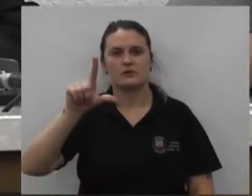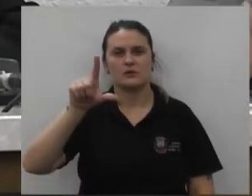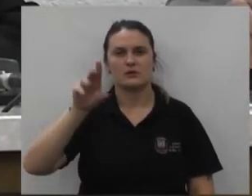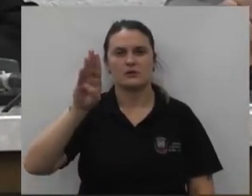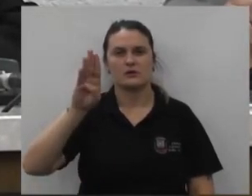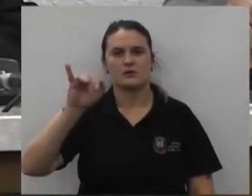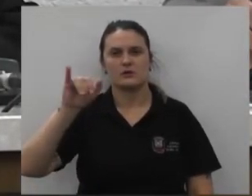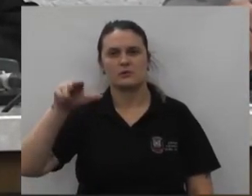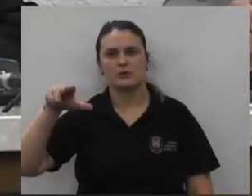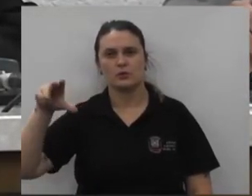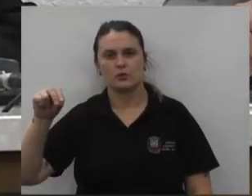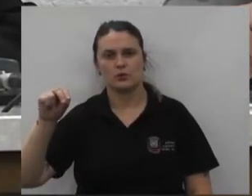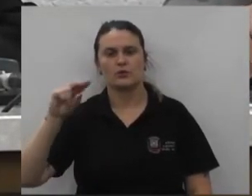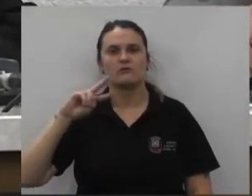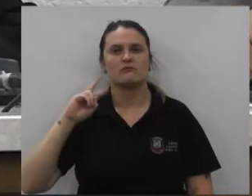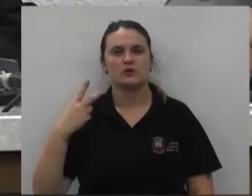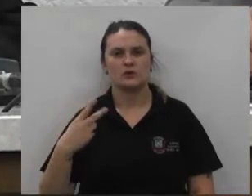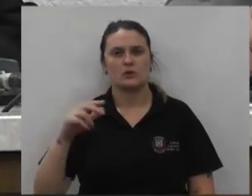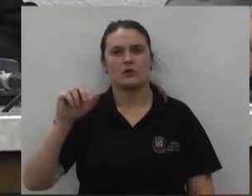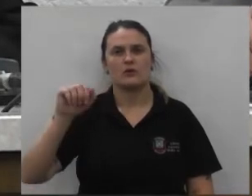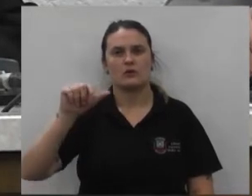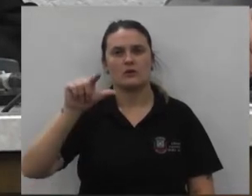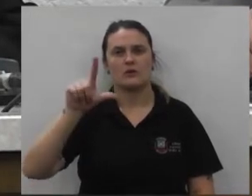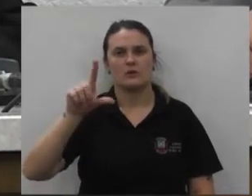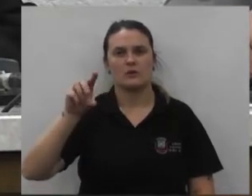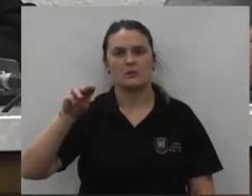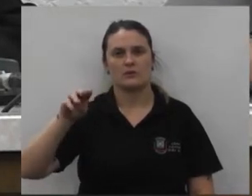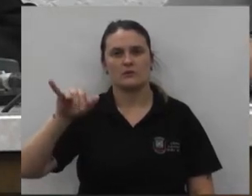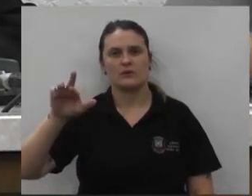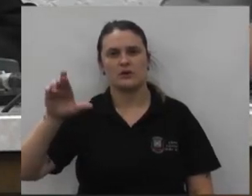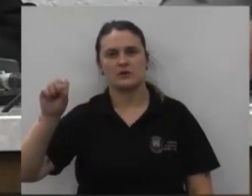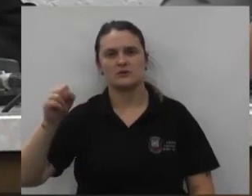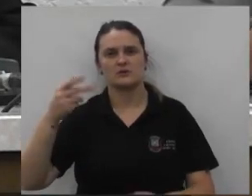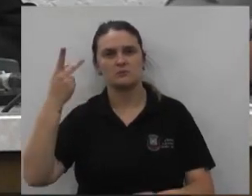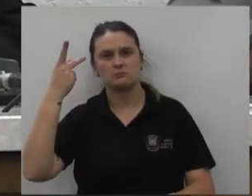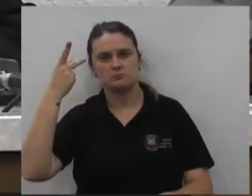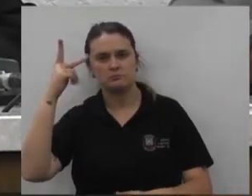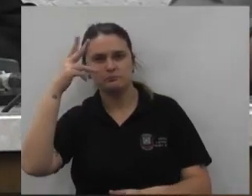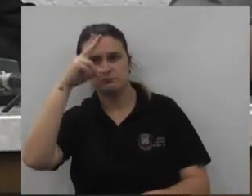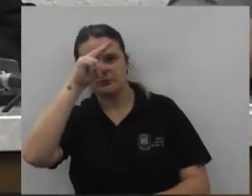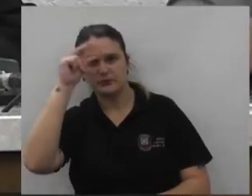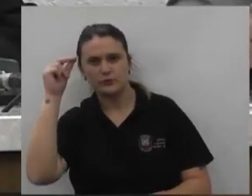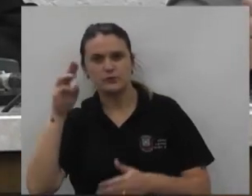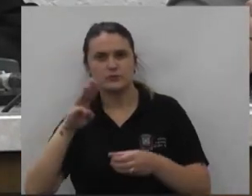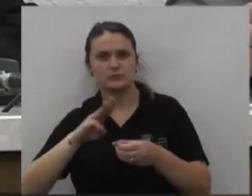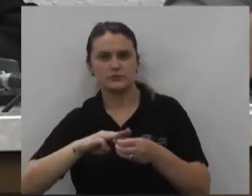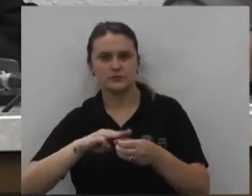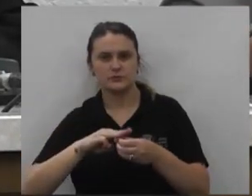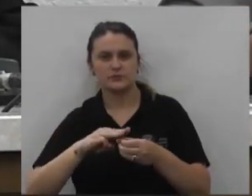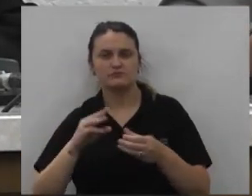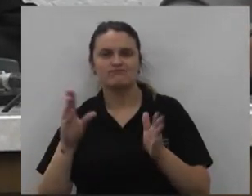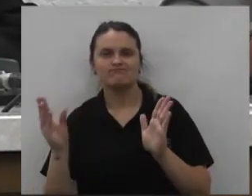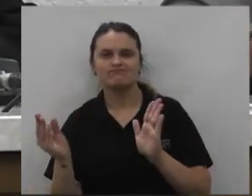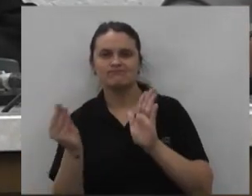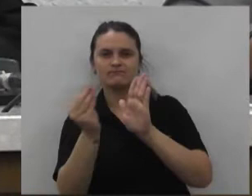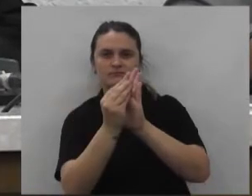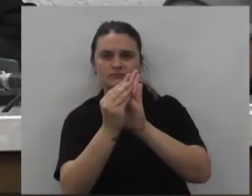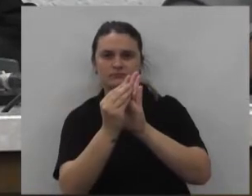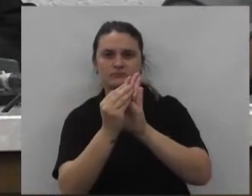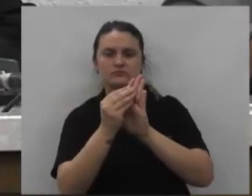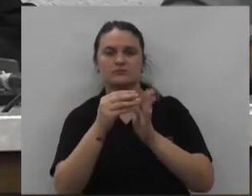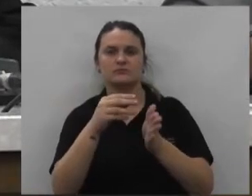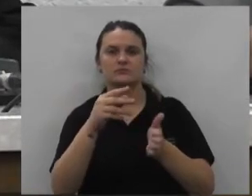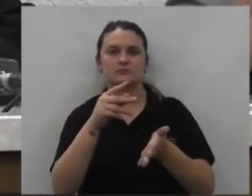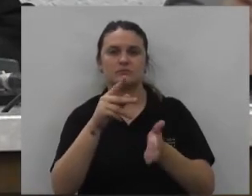Soversky Elmires Bugay Filho ao senhor prefeito municipal para que inclua no